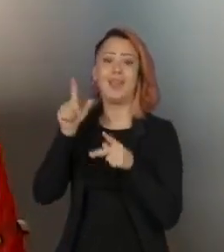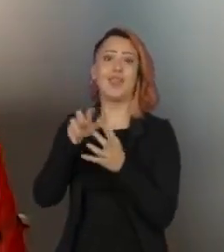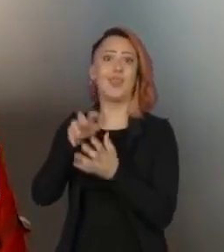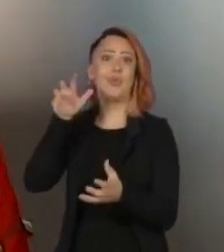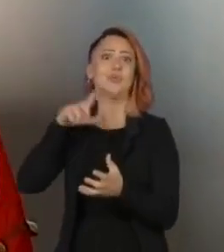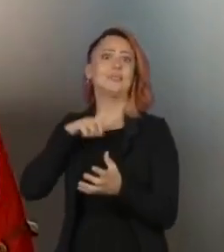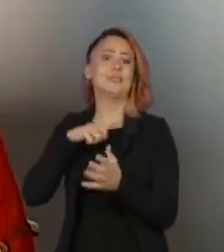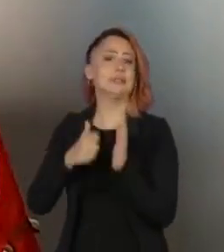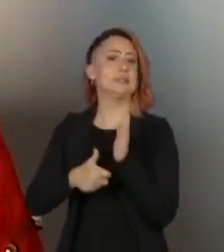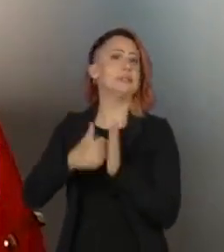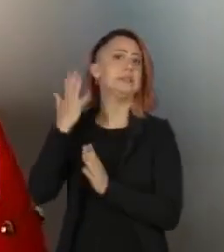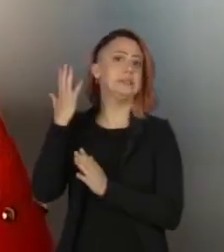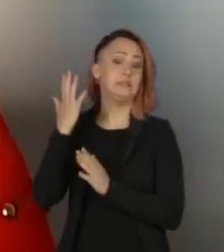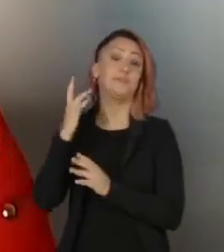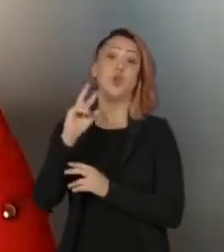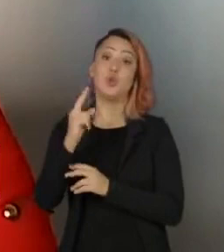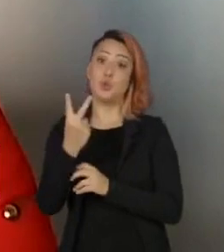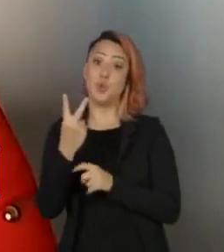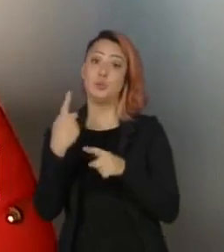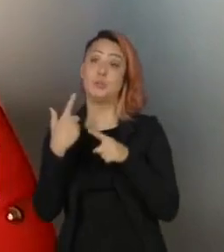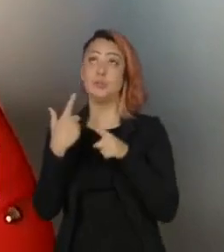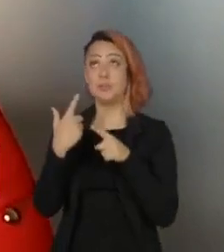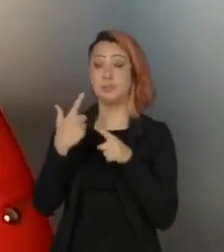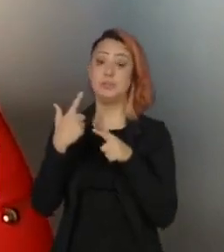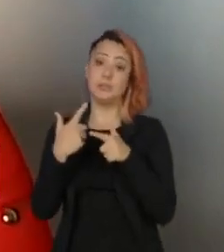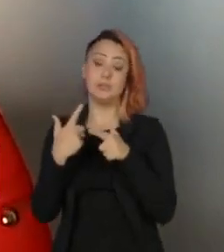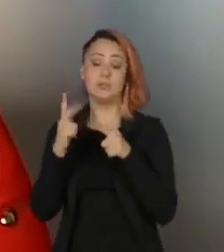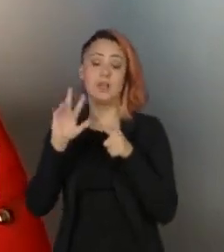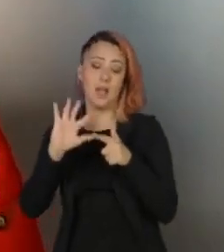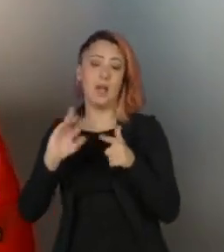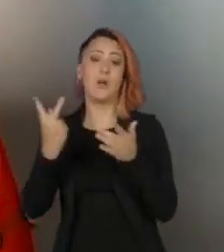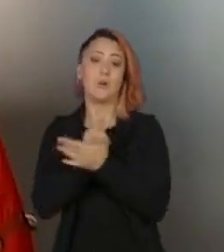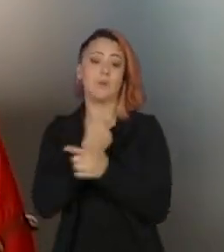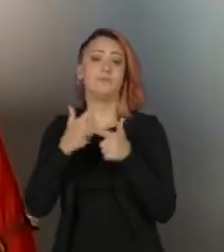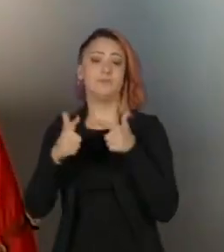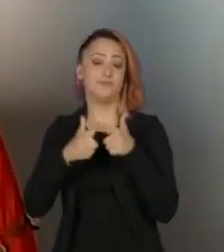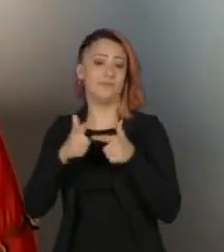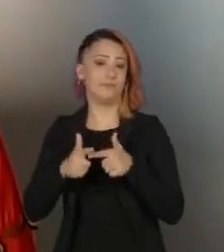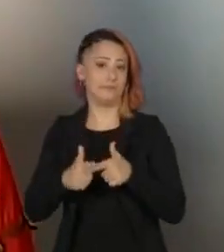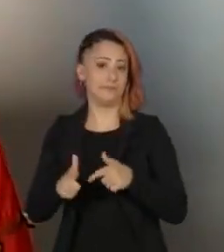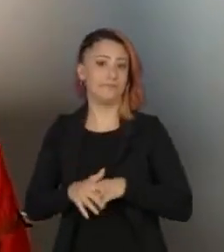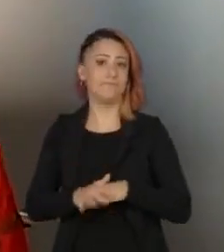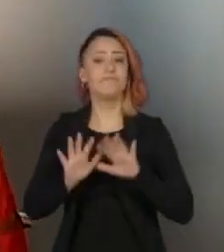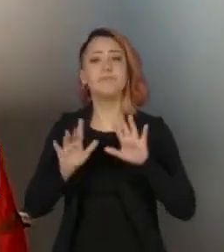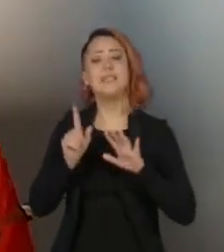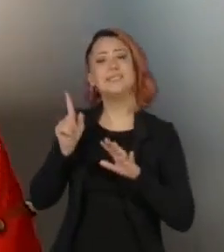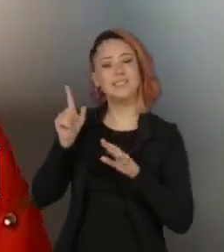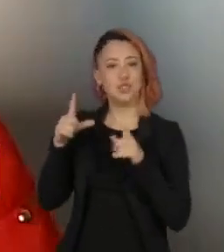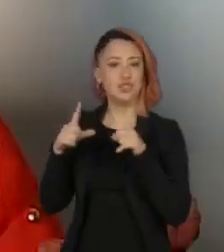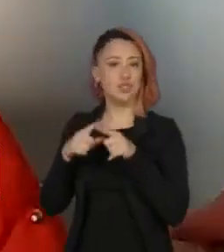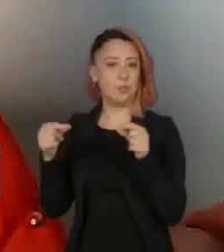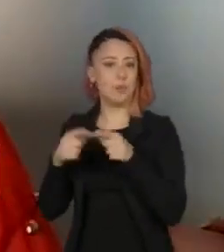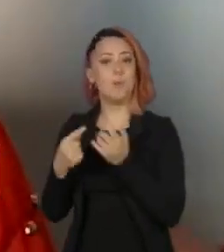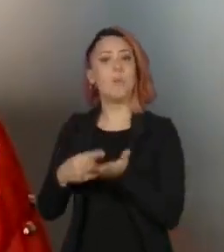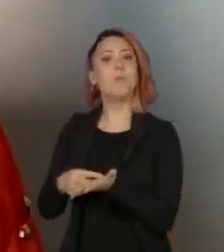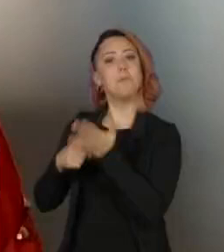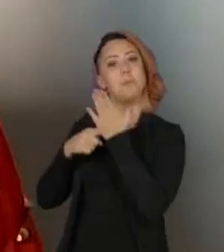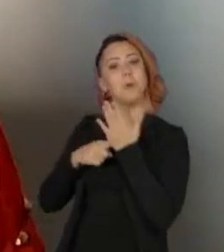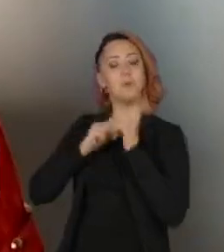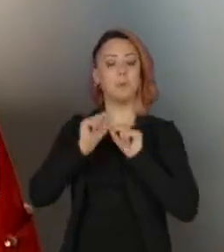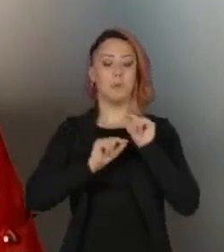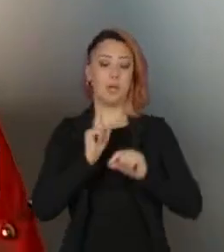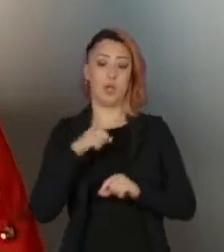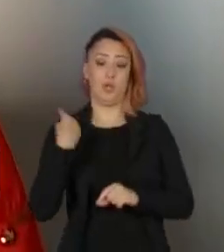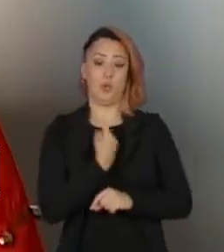Então, você junta dois fatores que acabam explicando o aumento da mortalidade. E nos mostra o quê, Joyce? Que as vacinas que